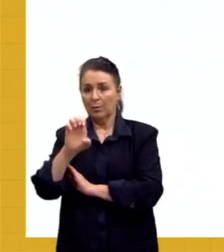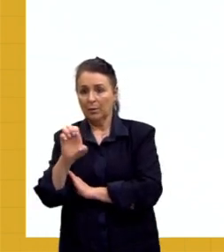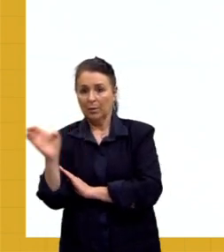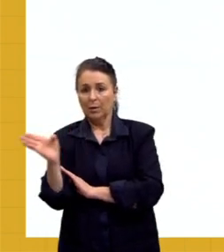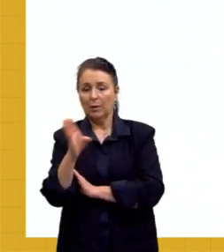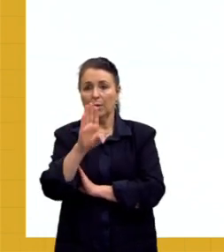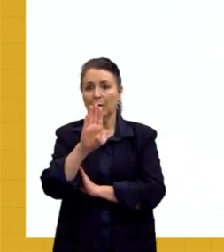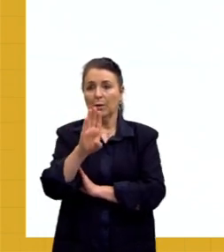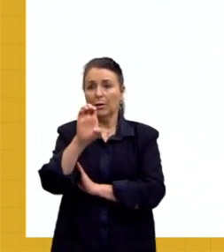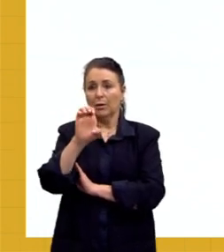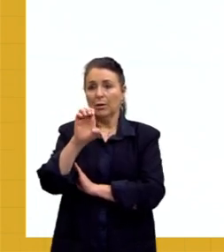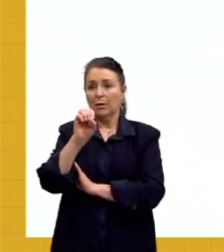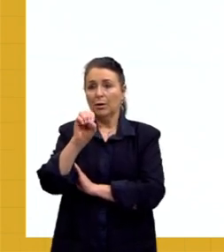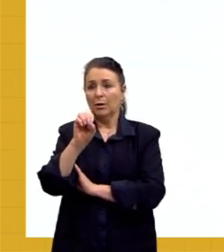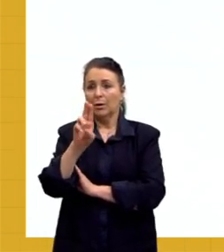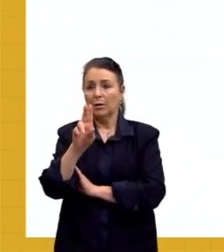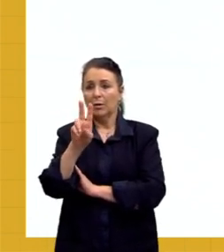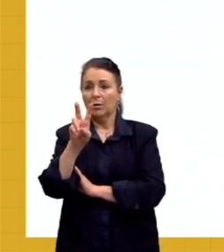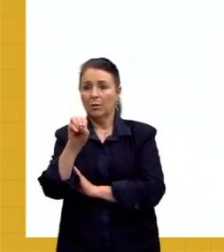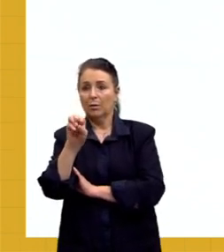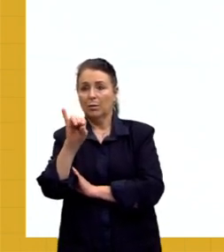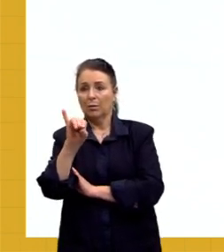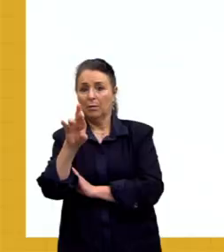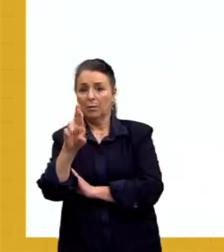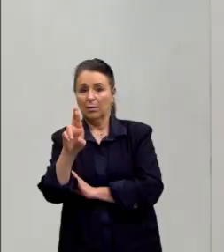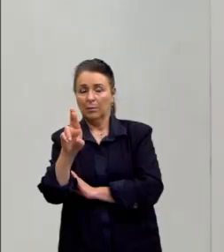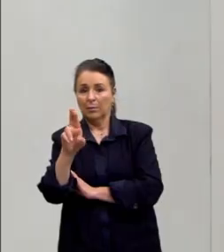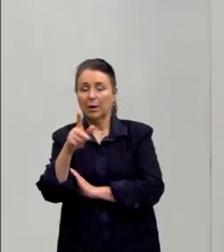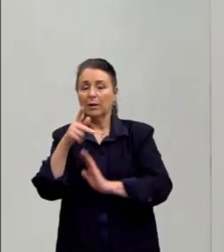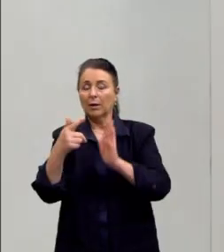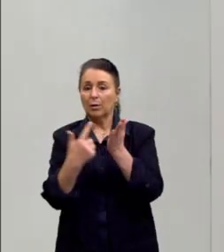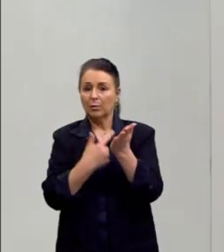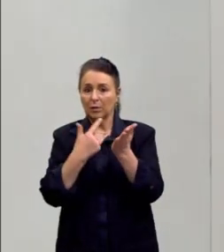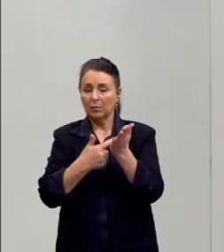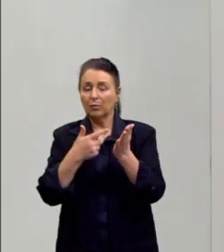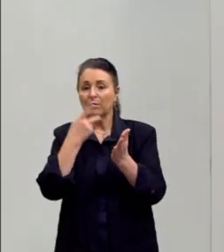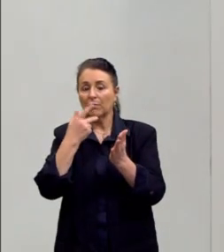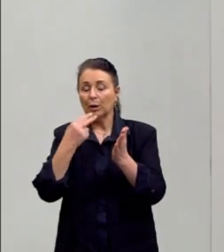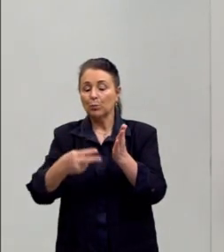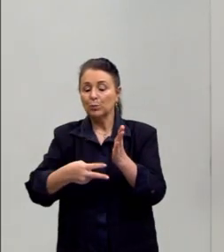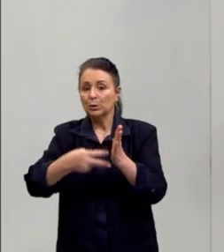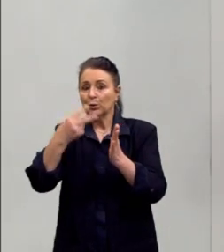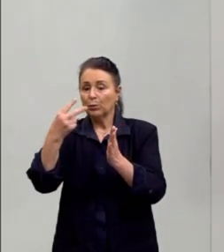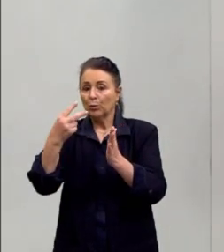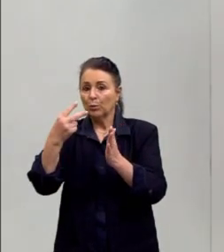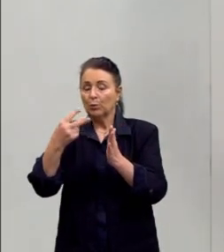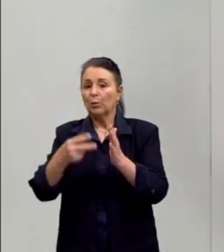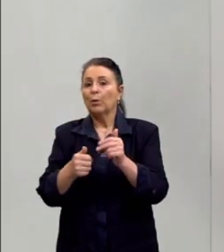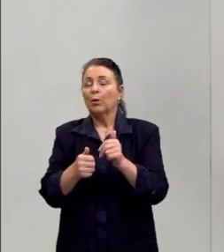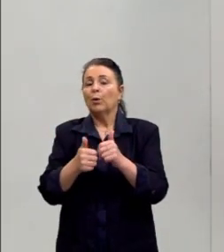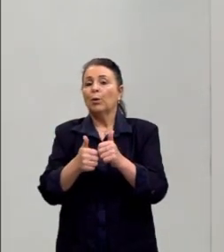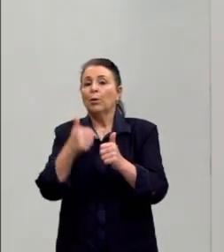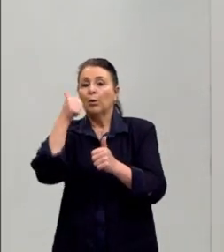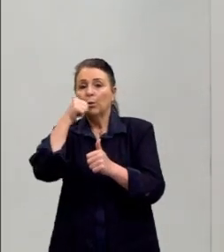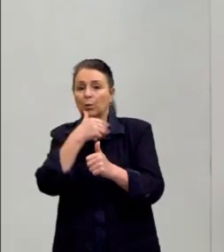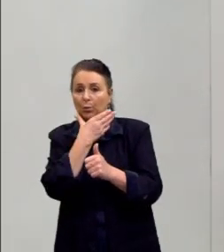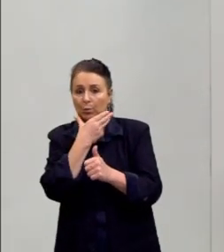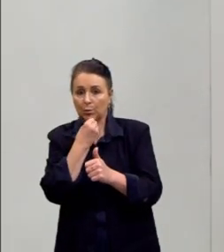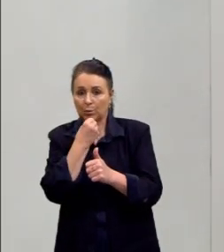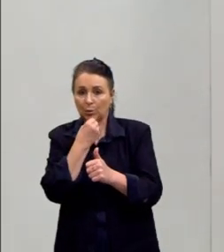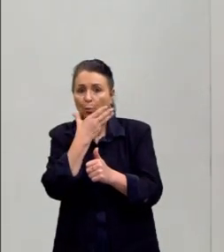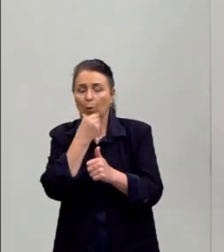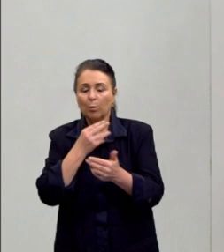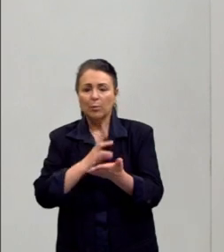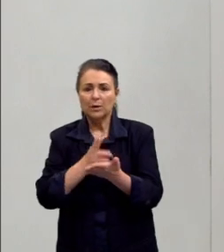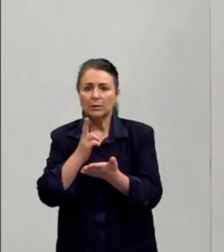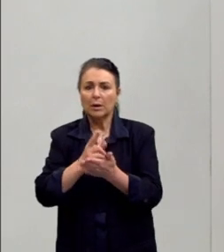que é o Segundo Sexo. Por que é o Segundo Sexo? Ela diz, então, que o homem sempre é tomado como sujeito universal, neutro.